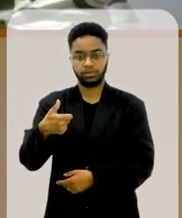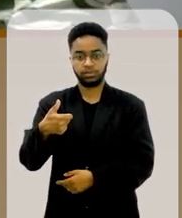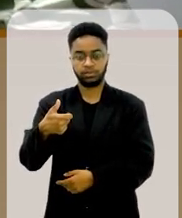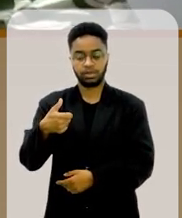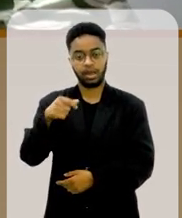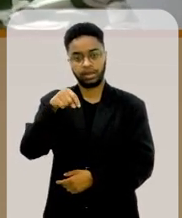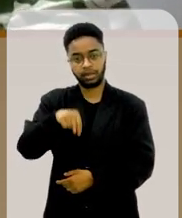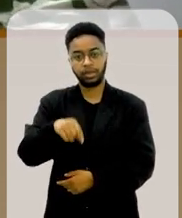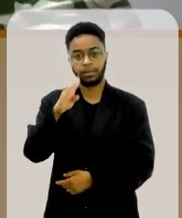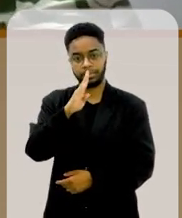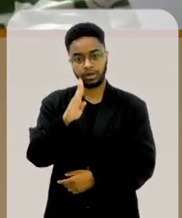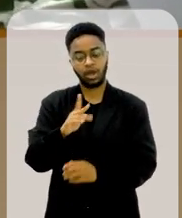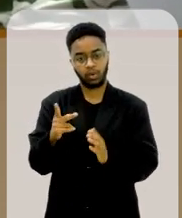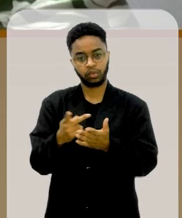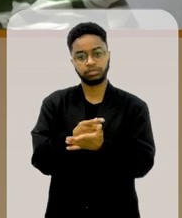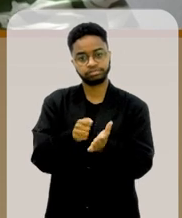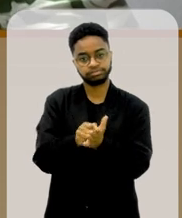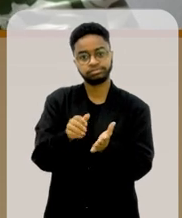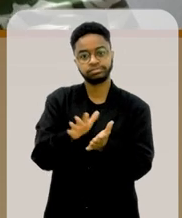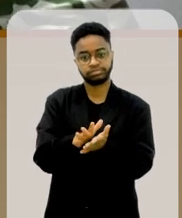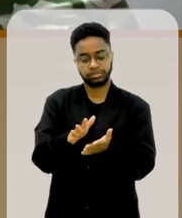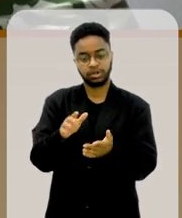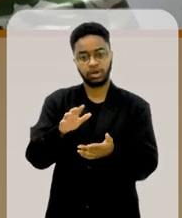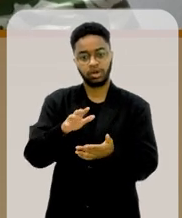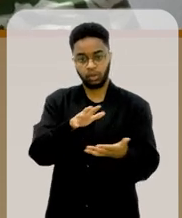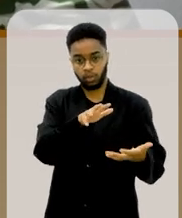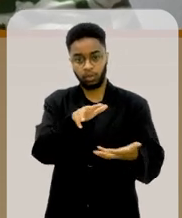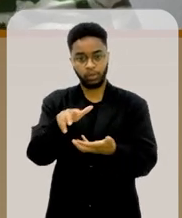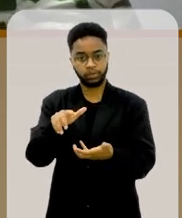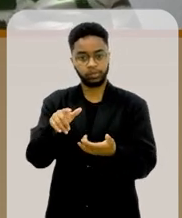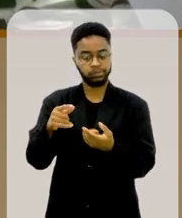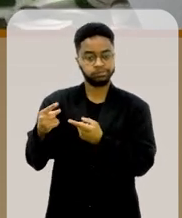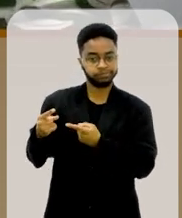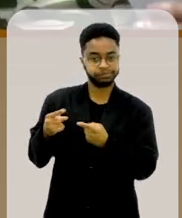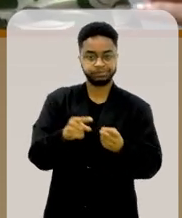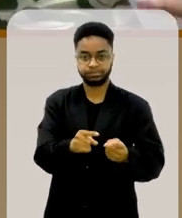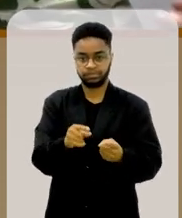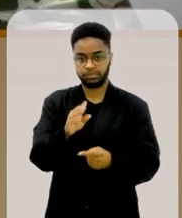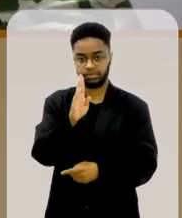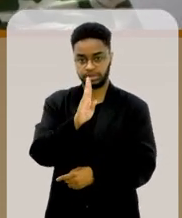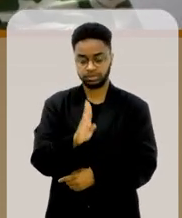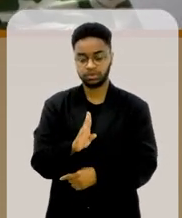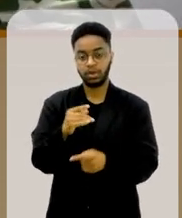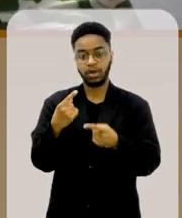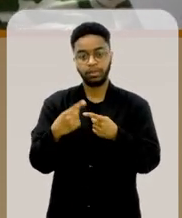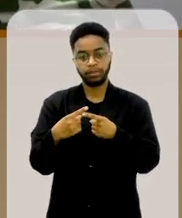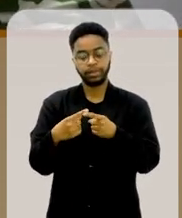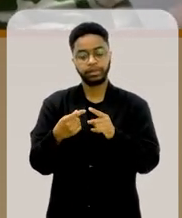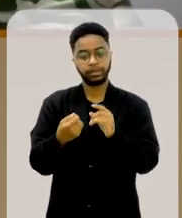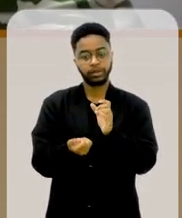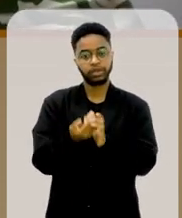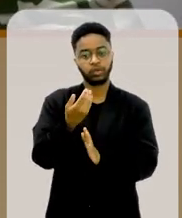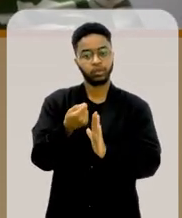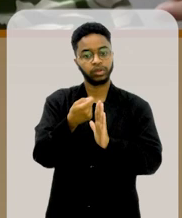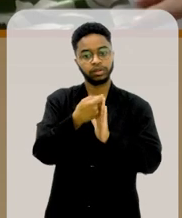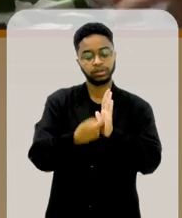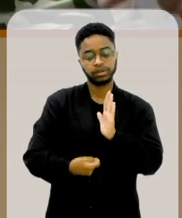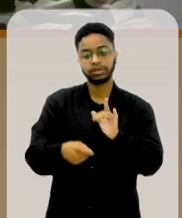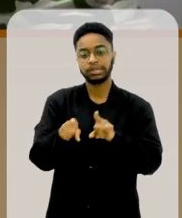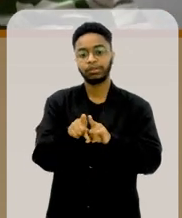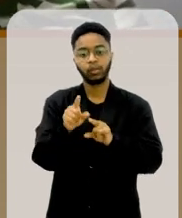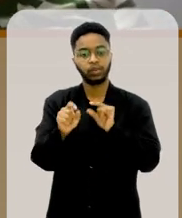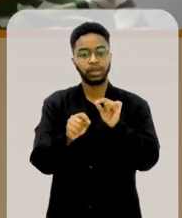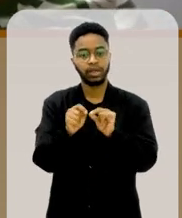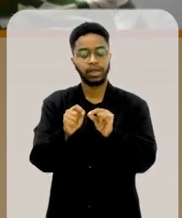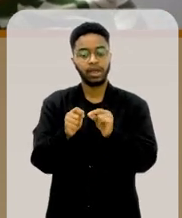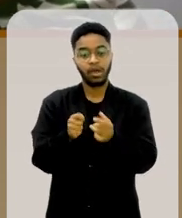o Brasil foi condenado internacionalmente e foi elaborado que ele